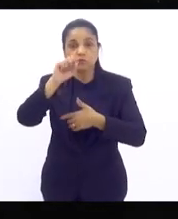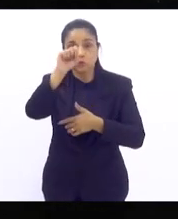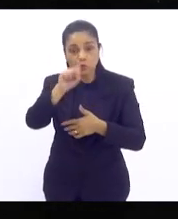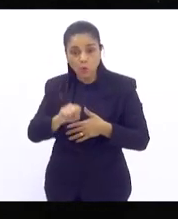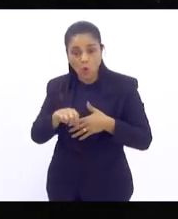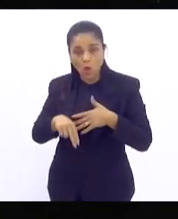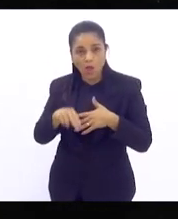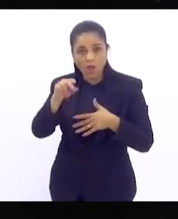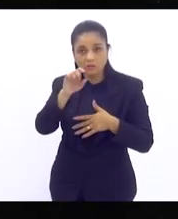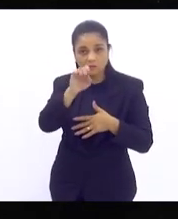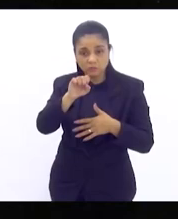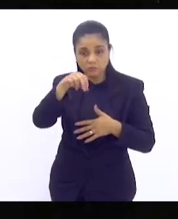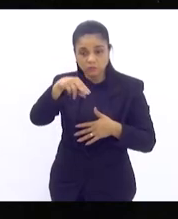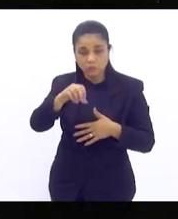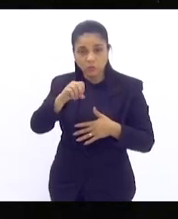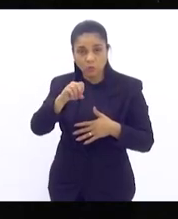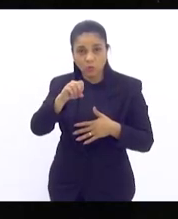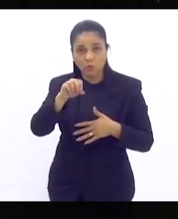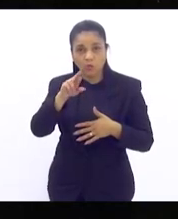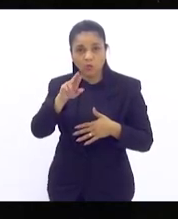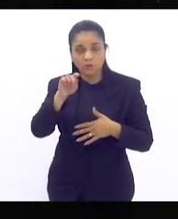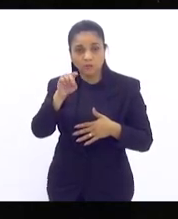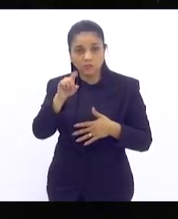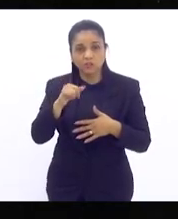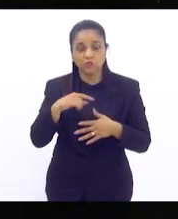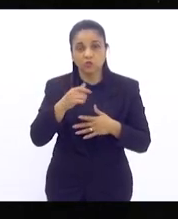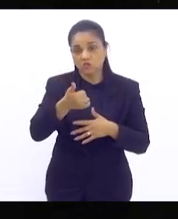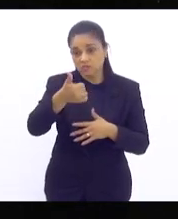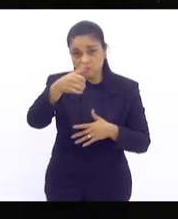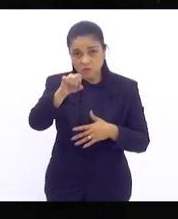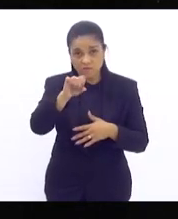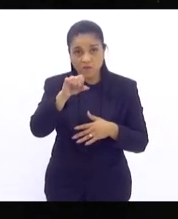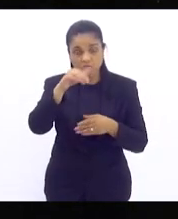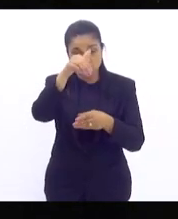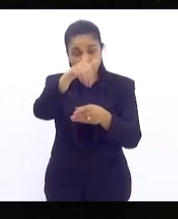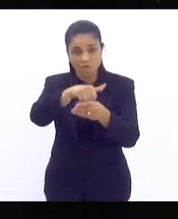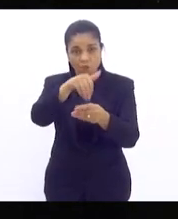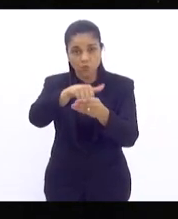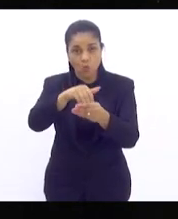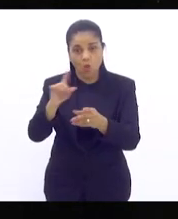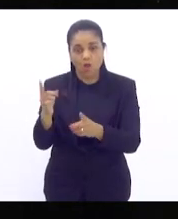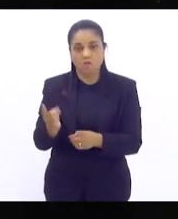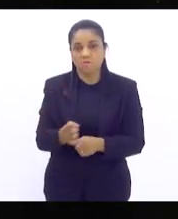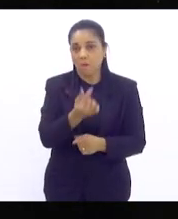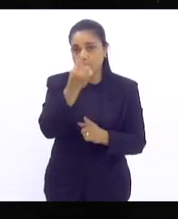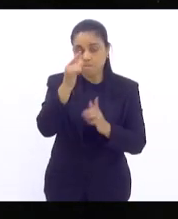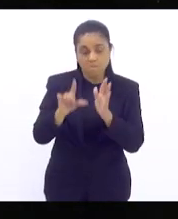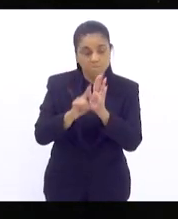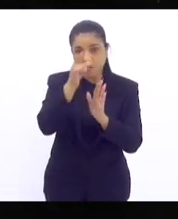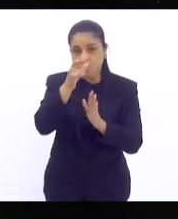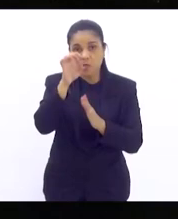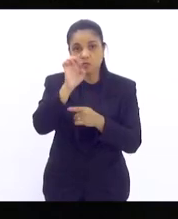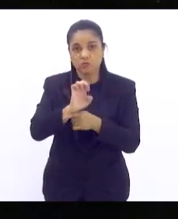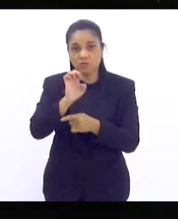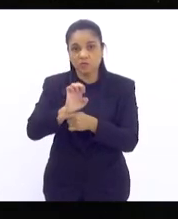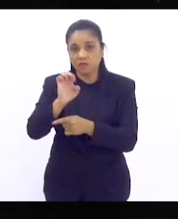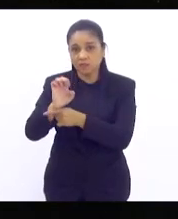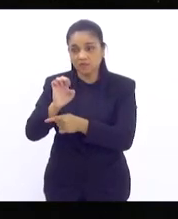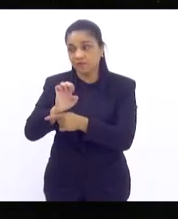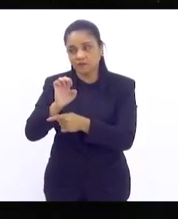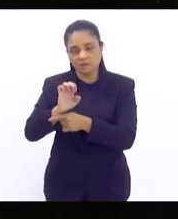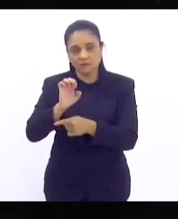29 anos se alistou para votar no Rio Grande do Norte. Primeiro estado que estabeleceu a não